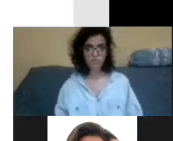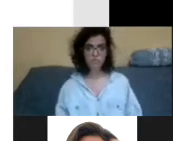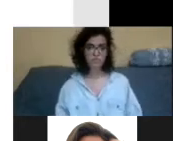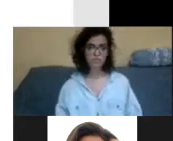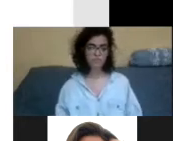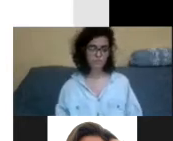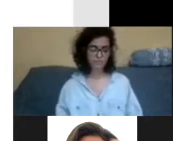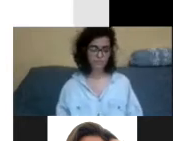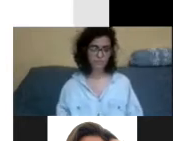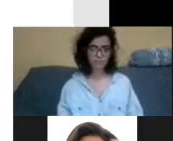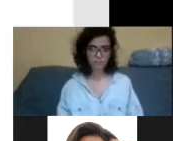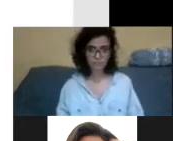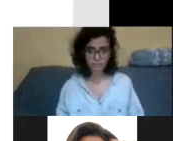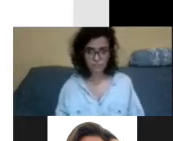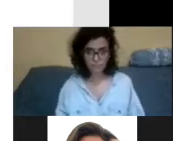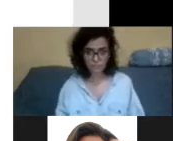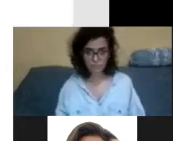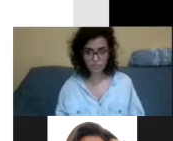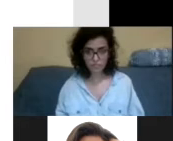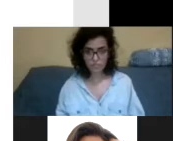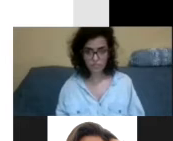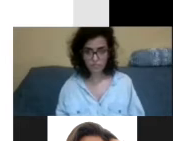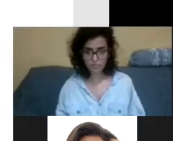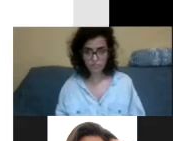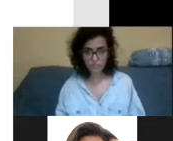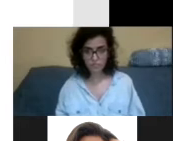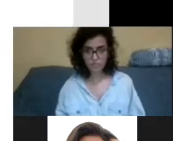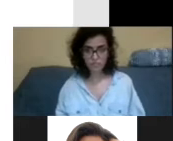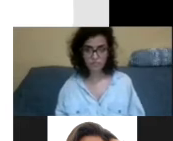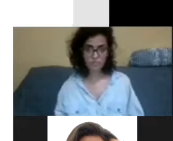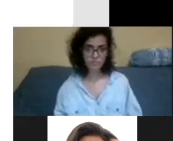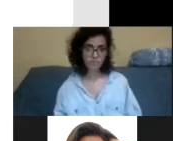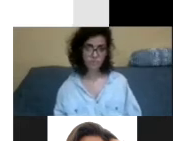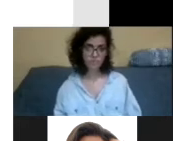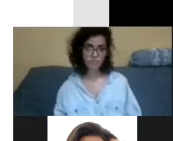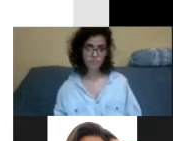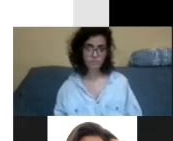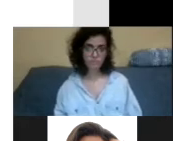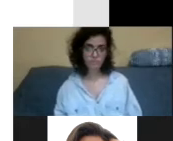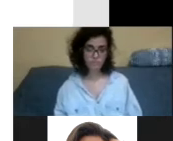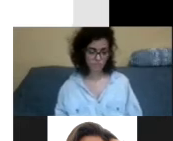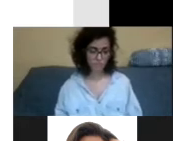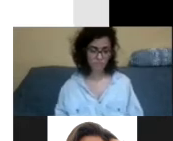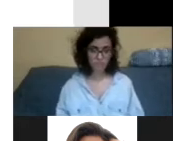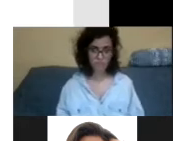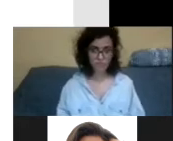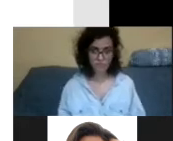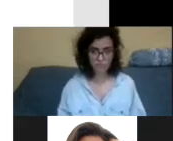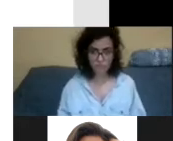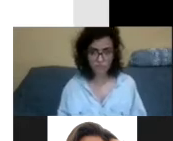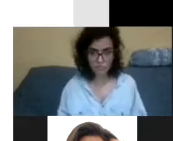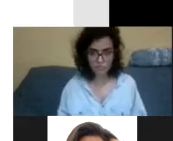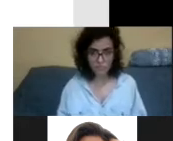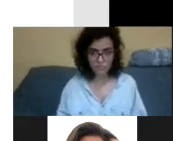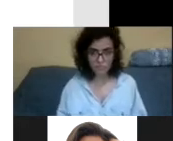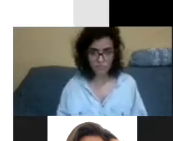Evitar a letra concursiva, aquela letra de convite de casamento, né? Tamanho mínimo 12. Tem gente que gosta de